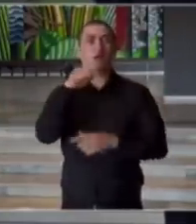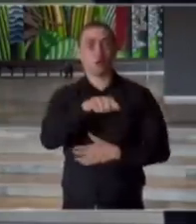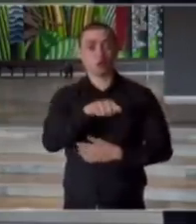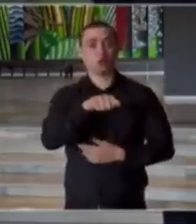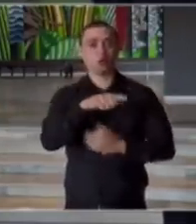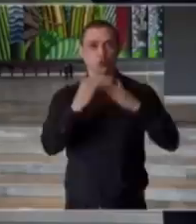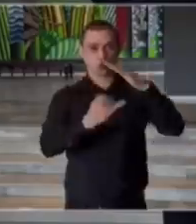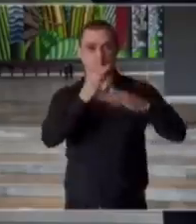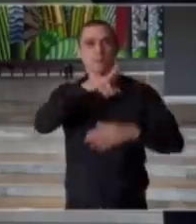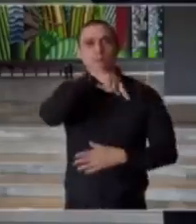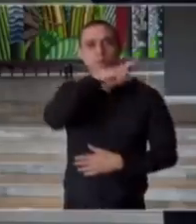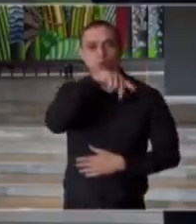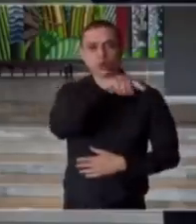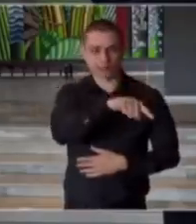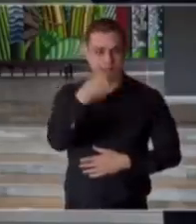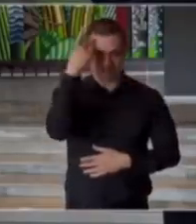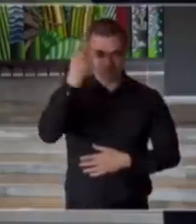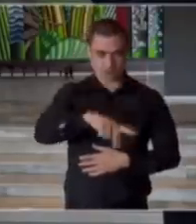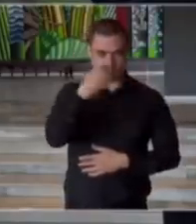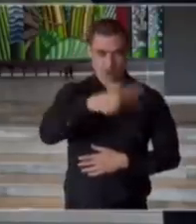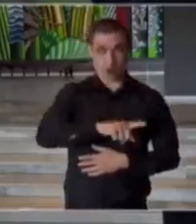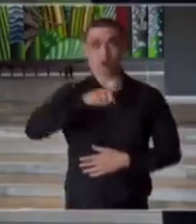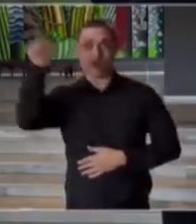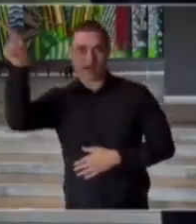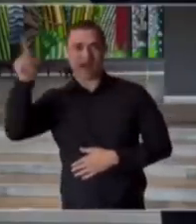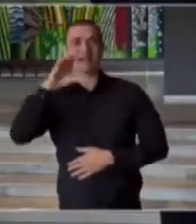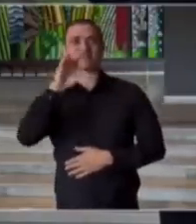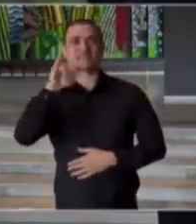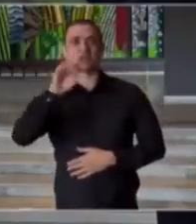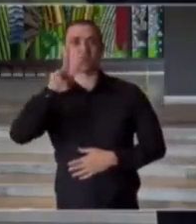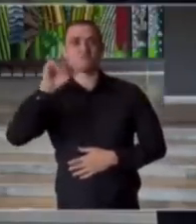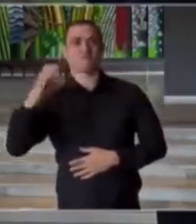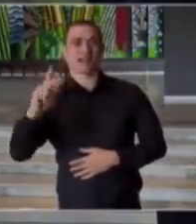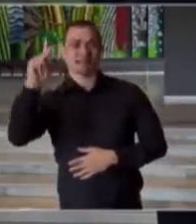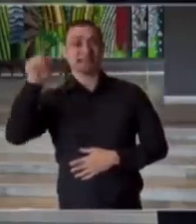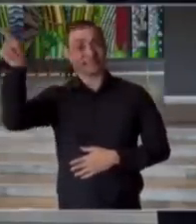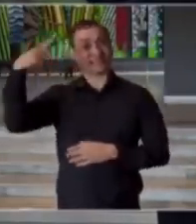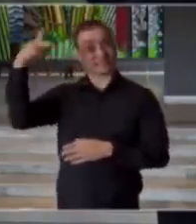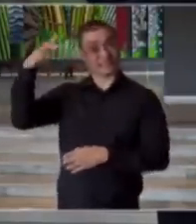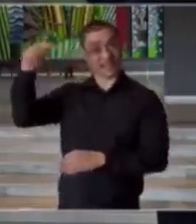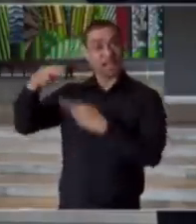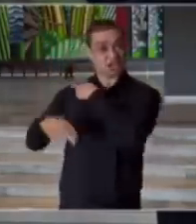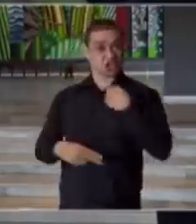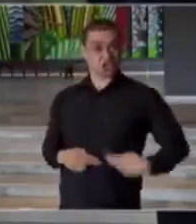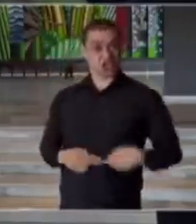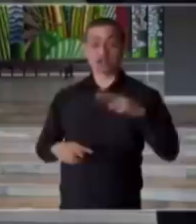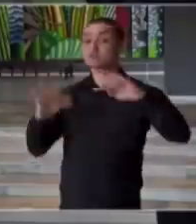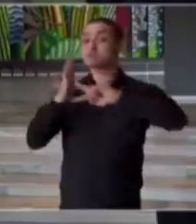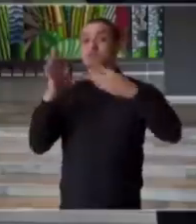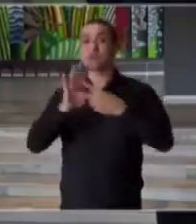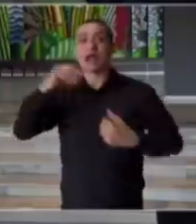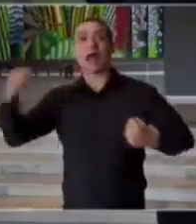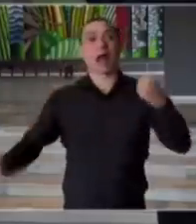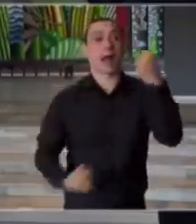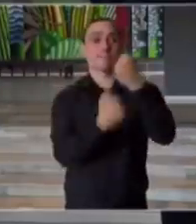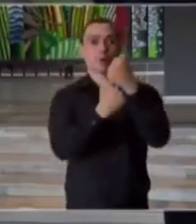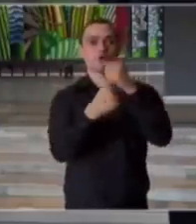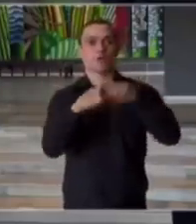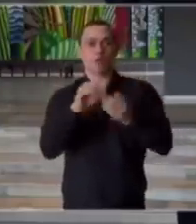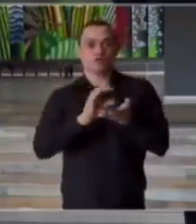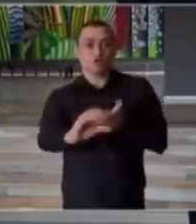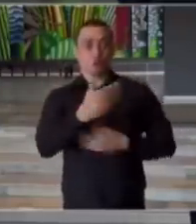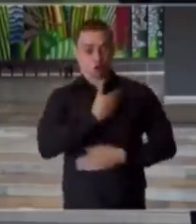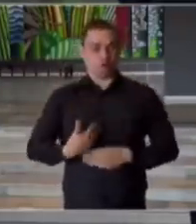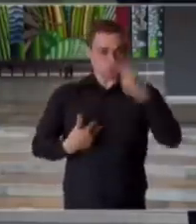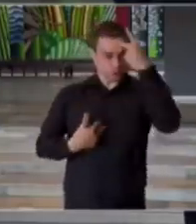o Instituto Butantan de São Paulo e a Sinovac da China é prova do apoio e investimento do governo